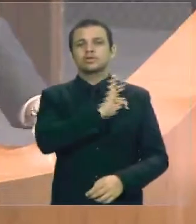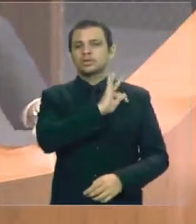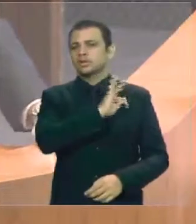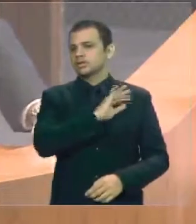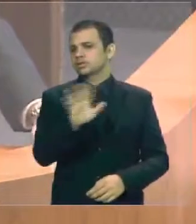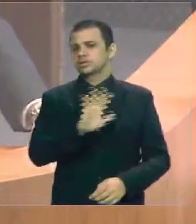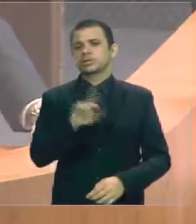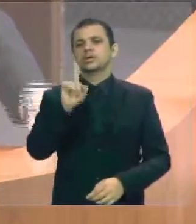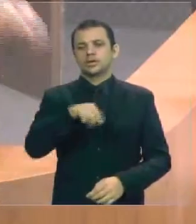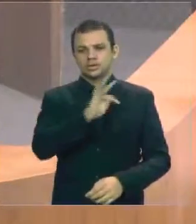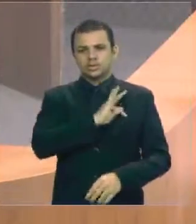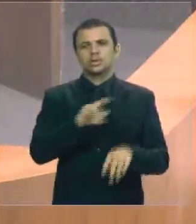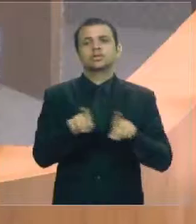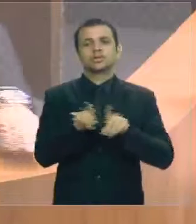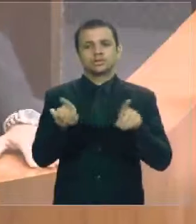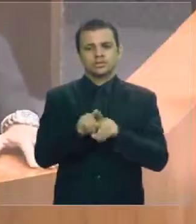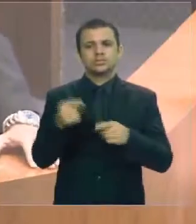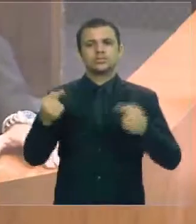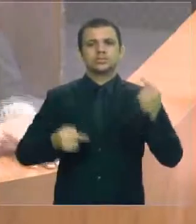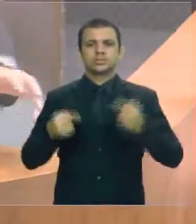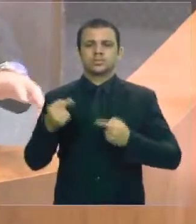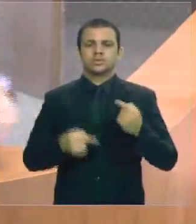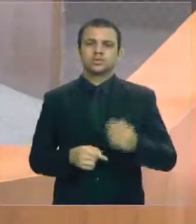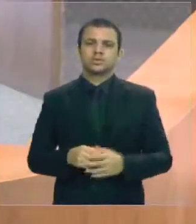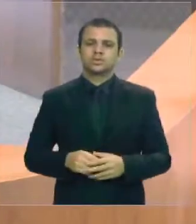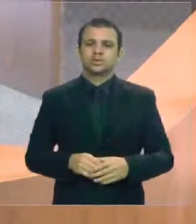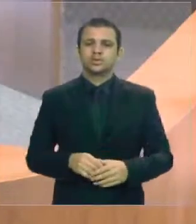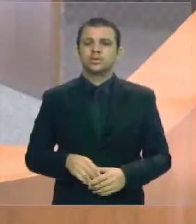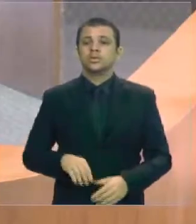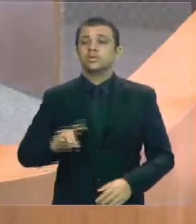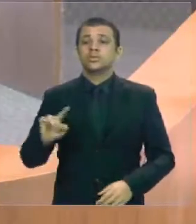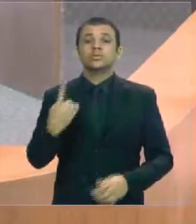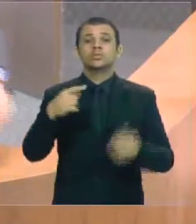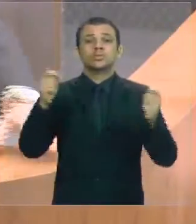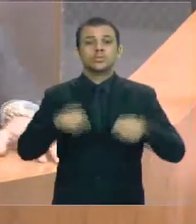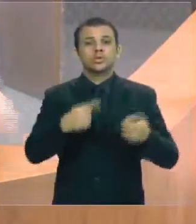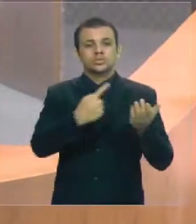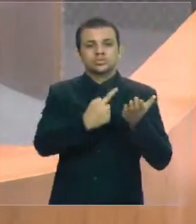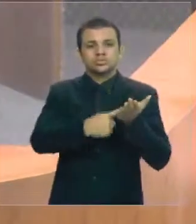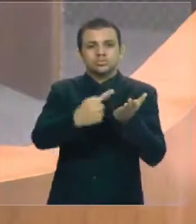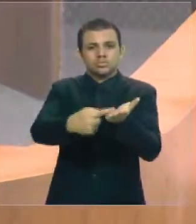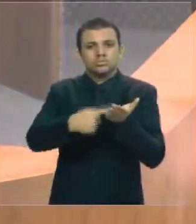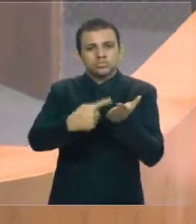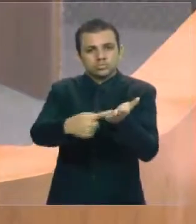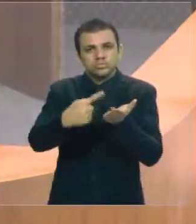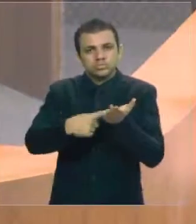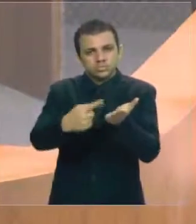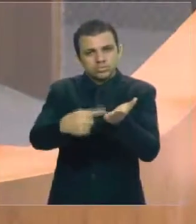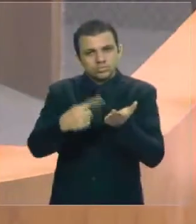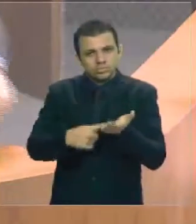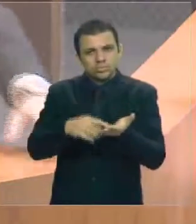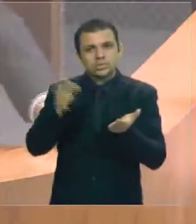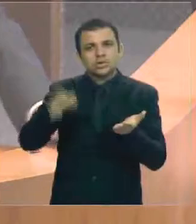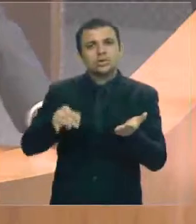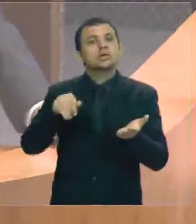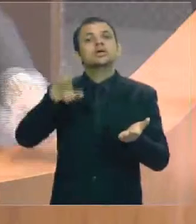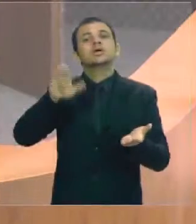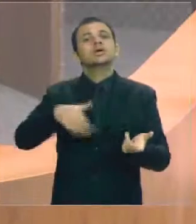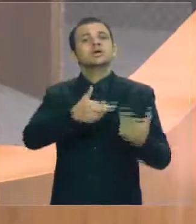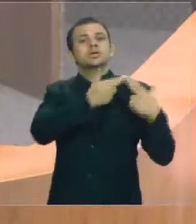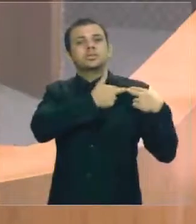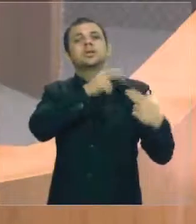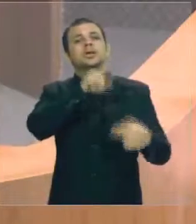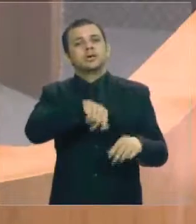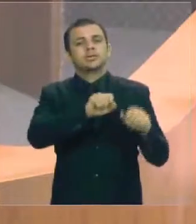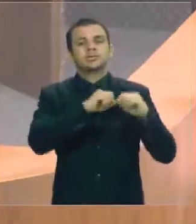questão política. E só a Assembleia Legislativa poderá fazer os acordos necessários entre esses gestores públicos,